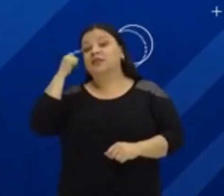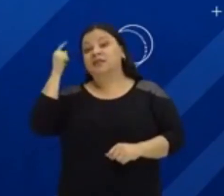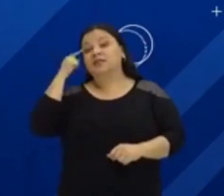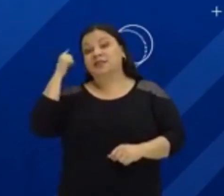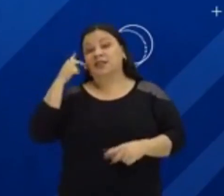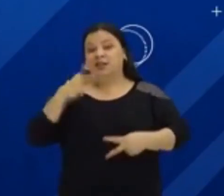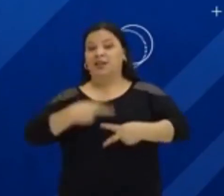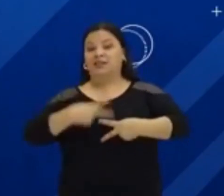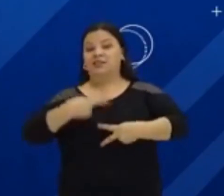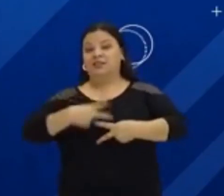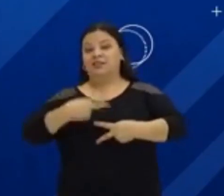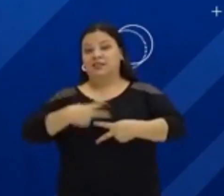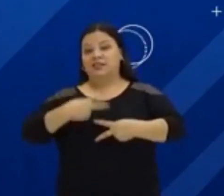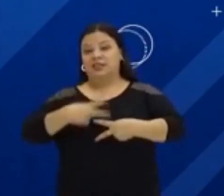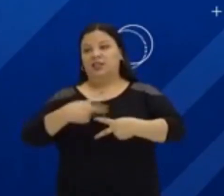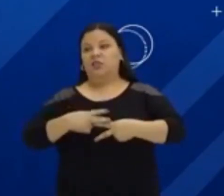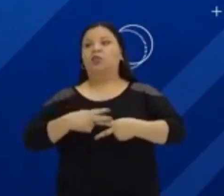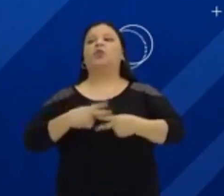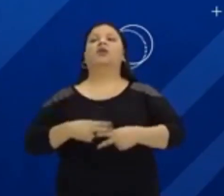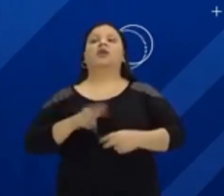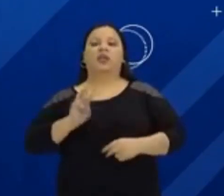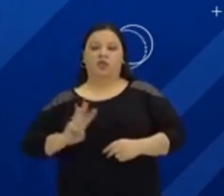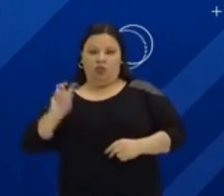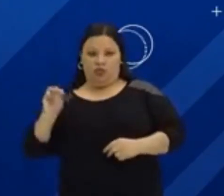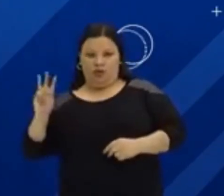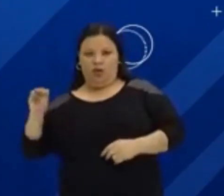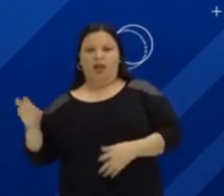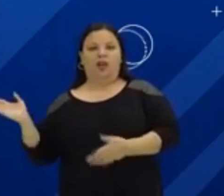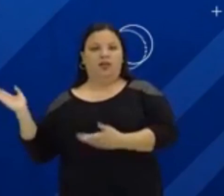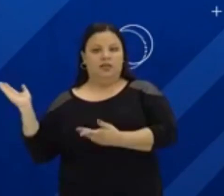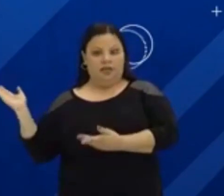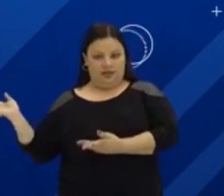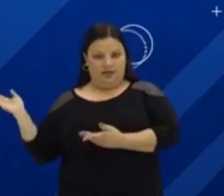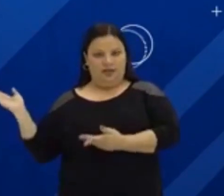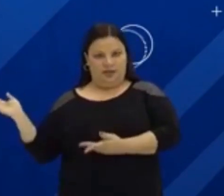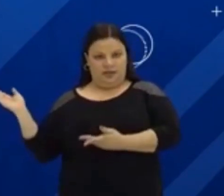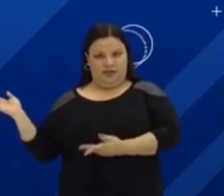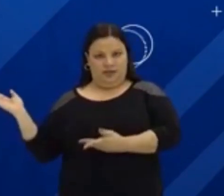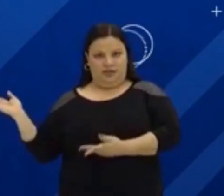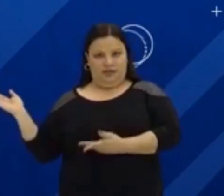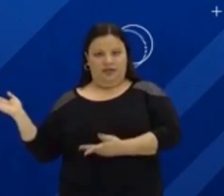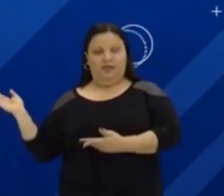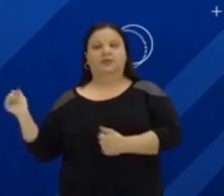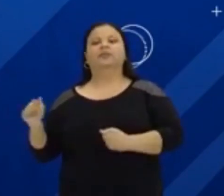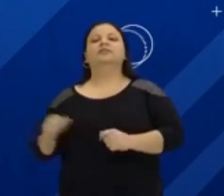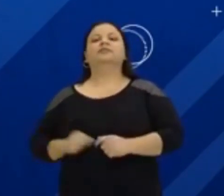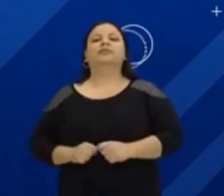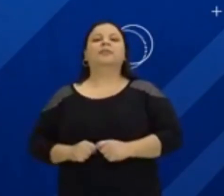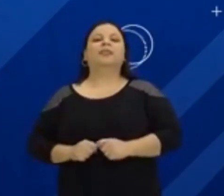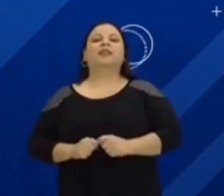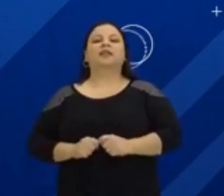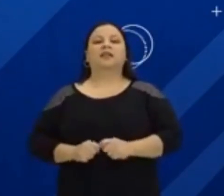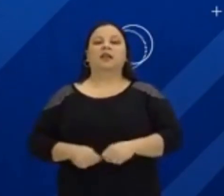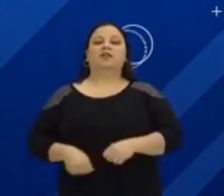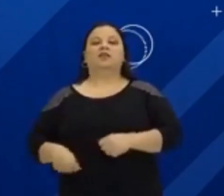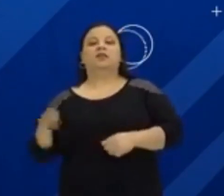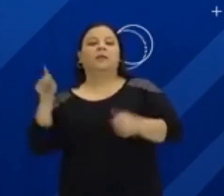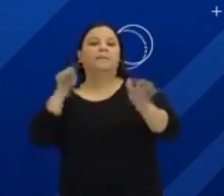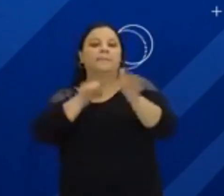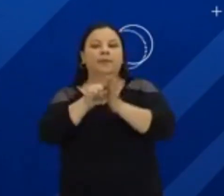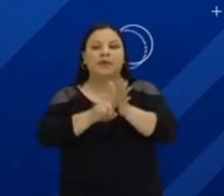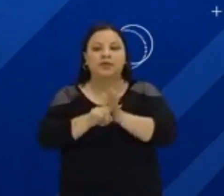Educação disponibilizou lá no seu site www.seduc.pa.gov.br lá na aba para casa